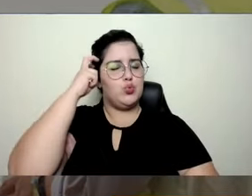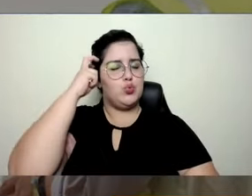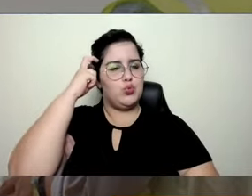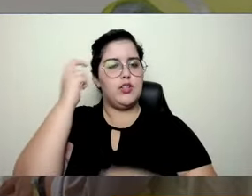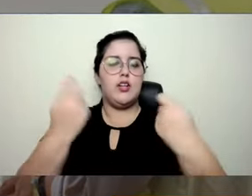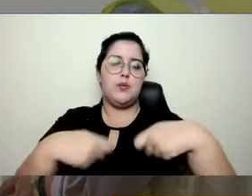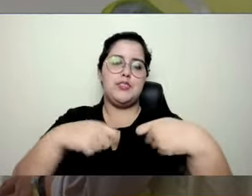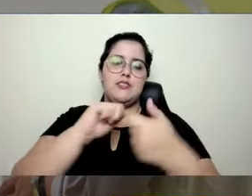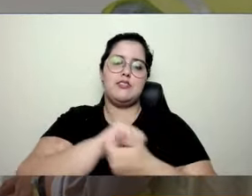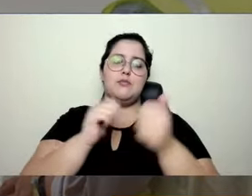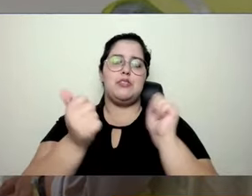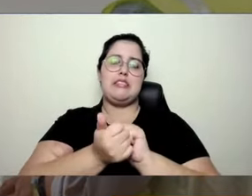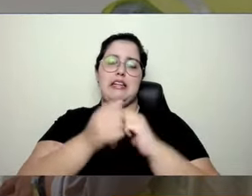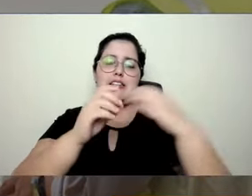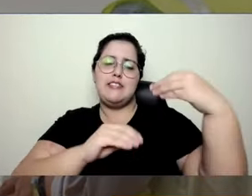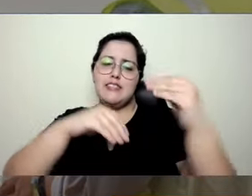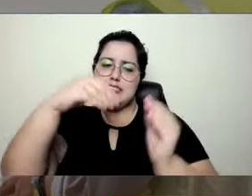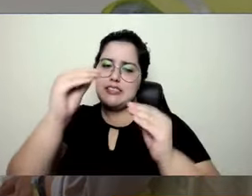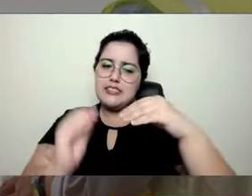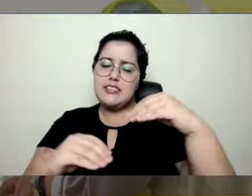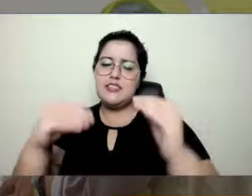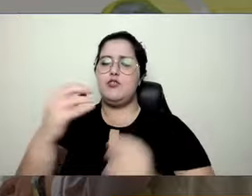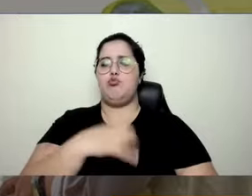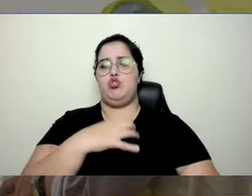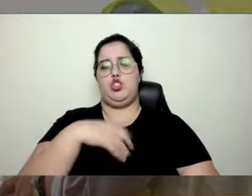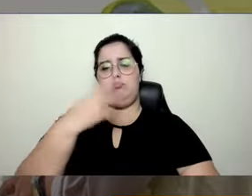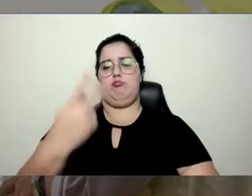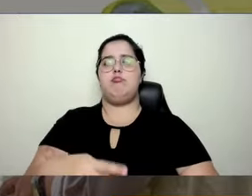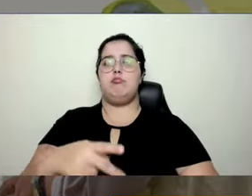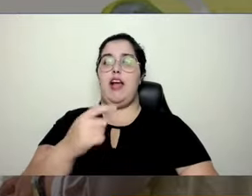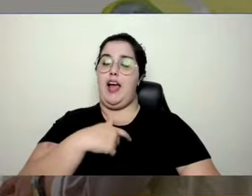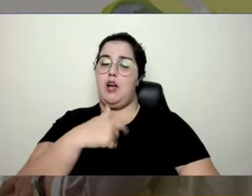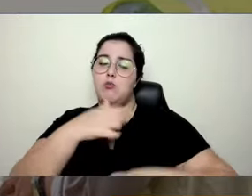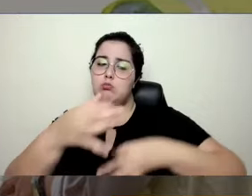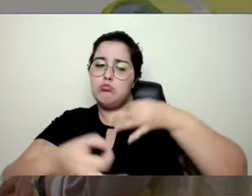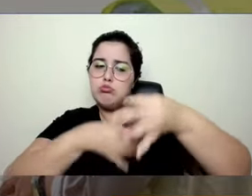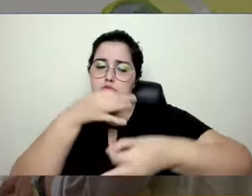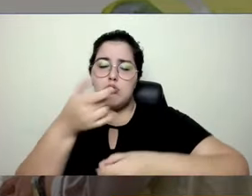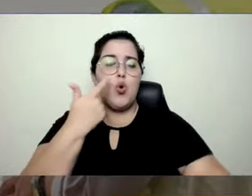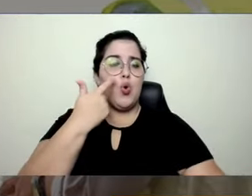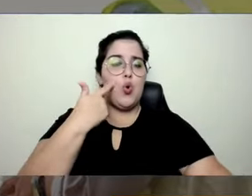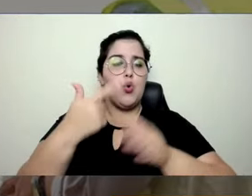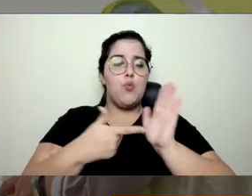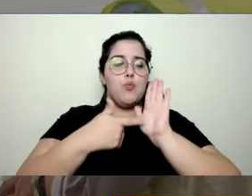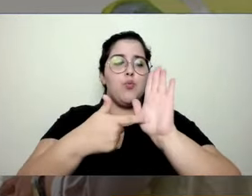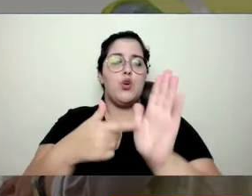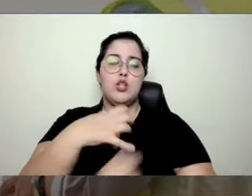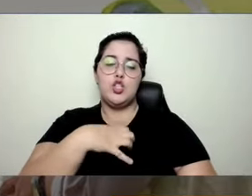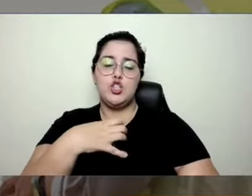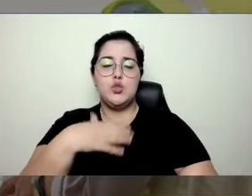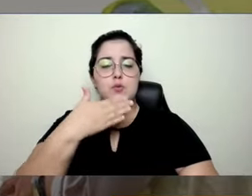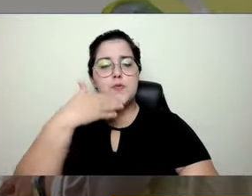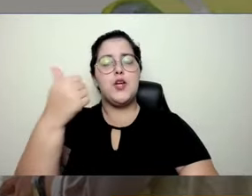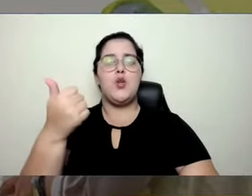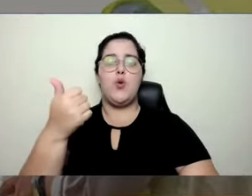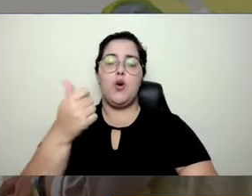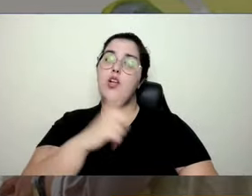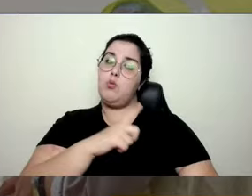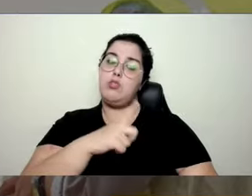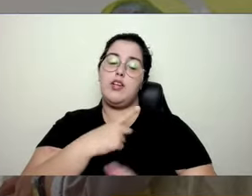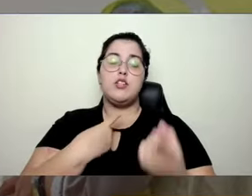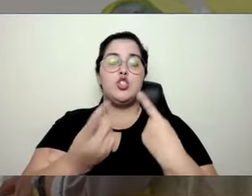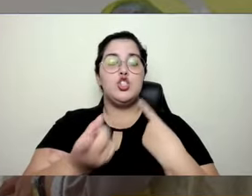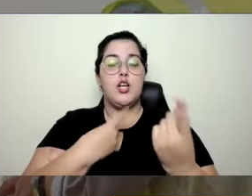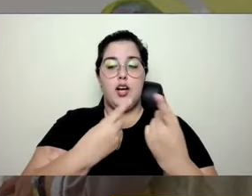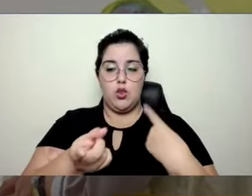a flexibilidade de poder argumentar e mostrar uma solução melhor. Então, até os diálogos, eu